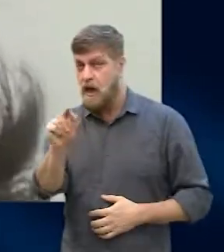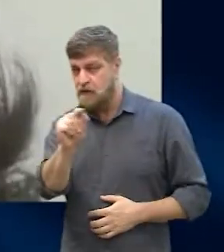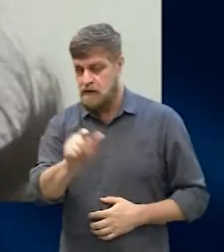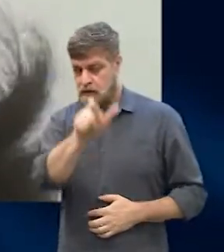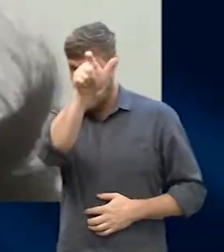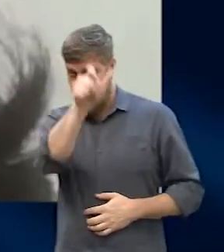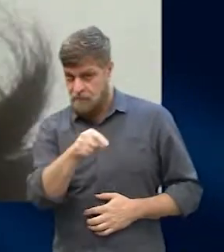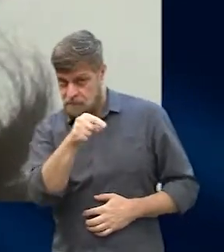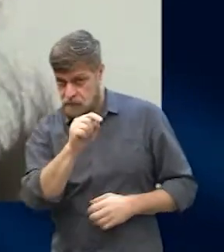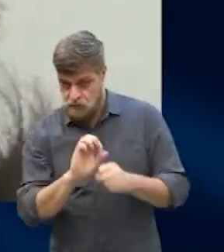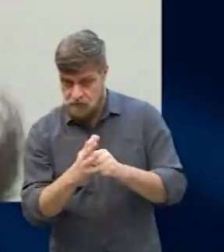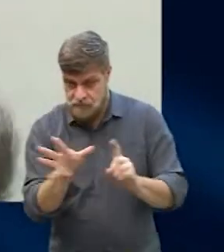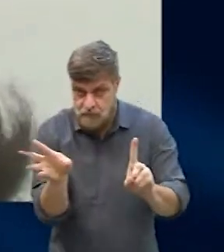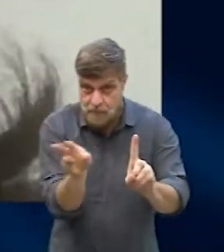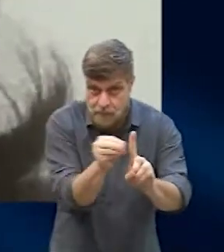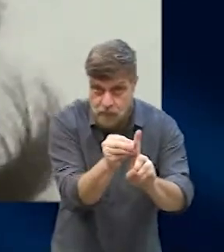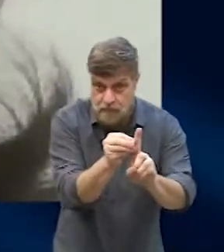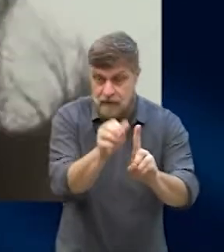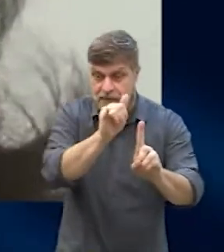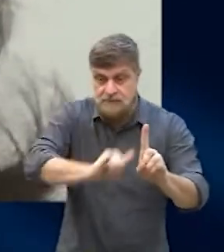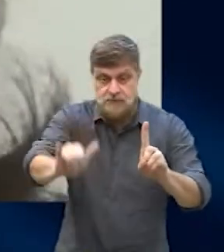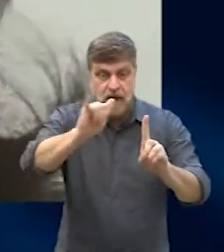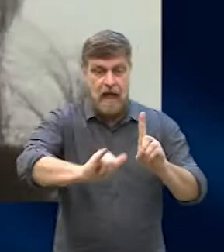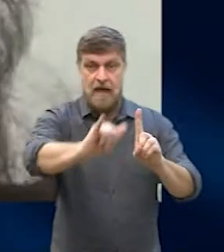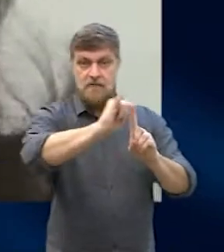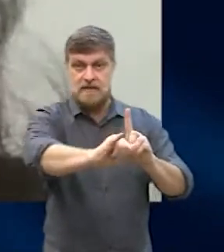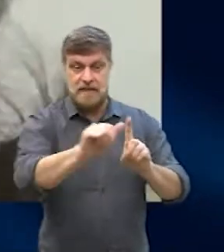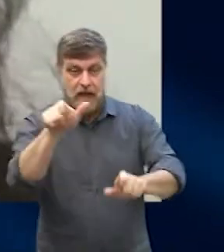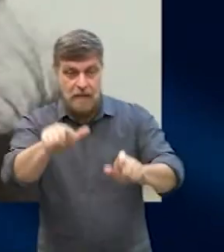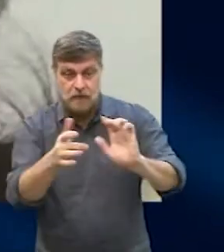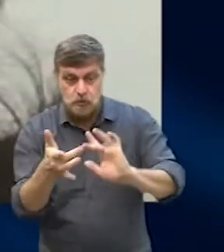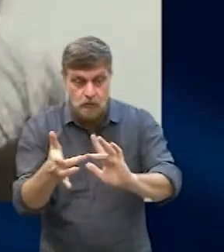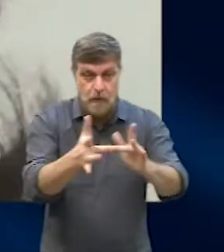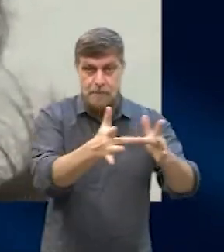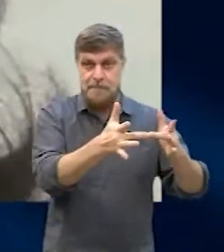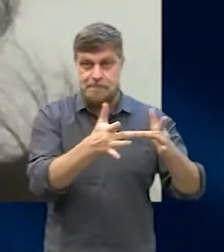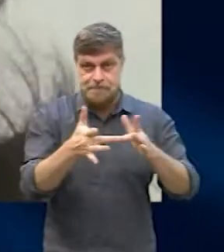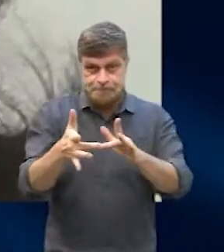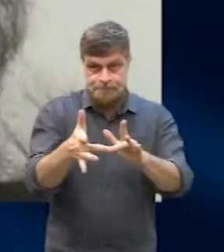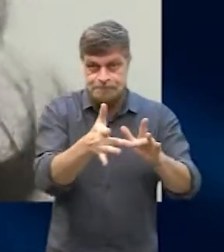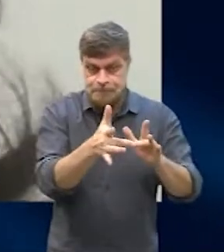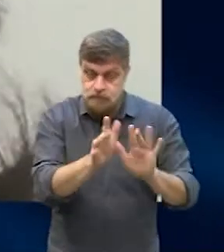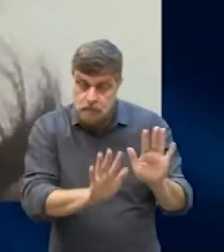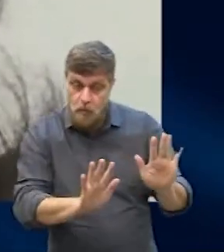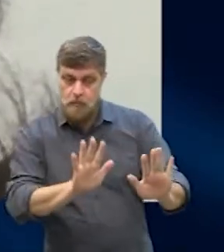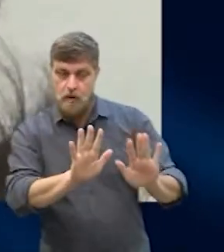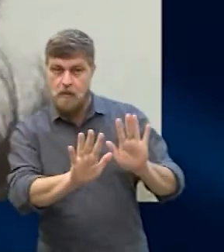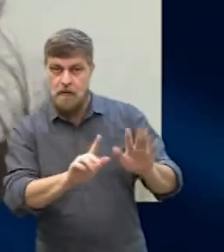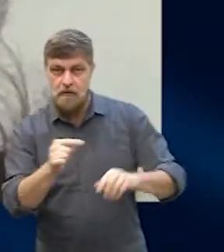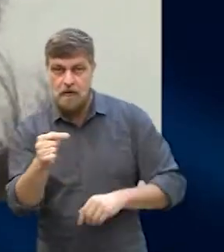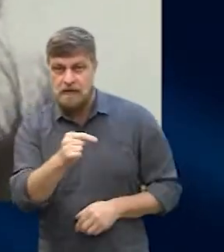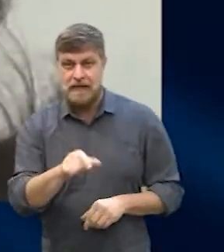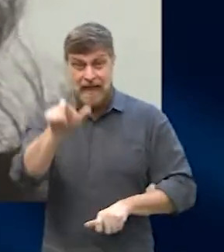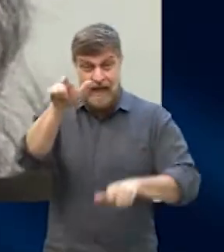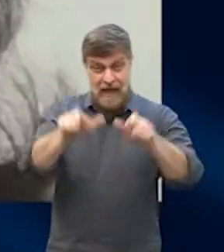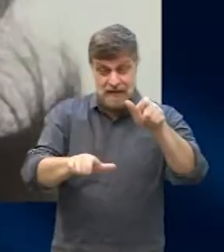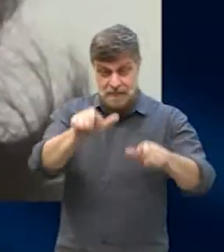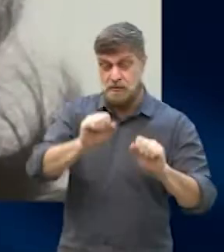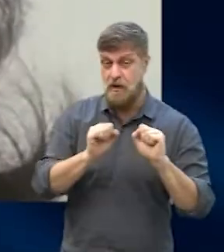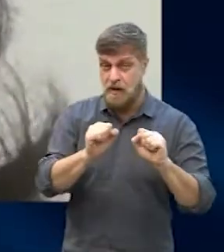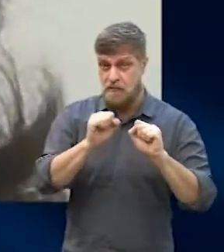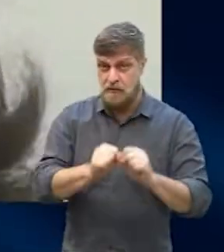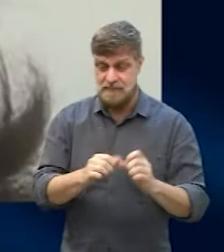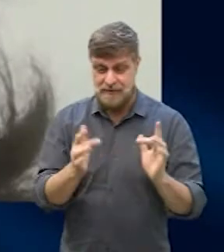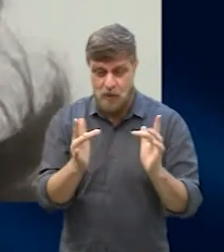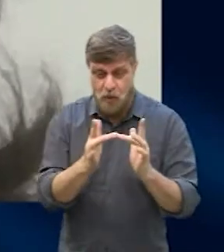é que em caso positivo se avise e comunique todas as pessoas que tiveram contato com aquela pessoa, todas as pessoas que de alguma